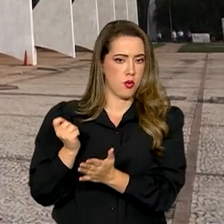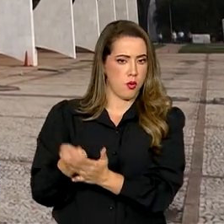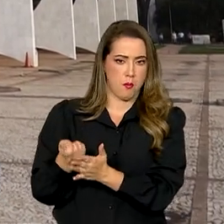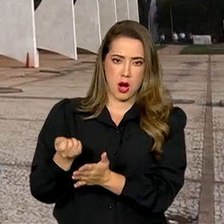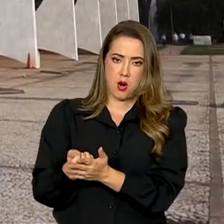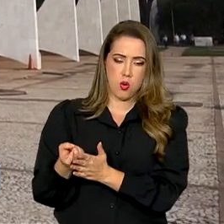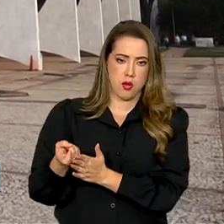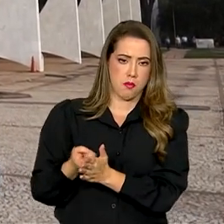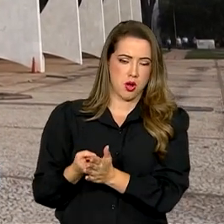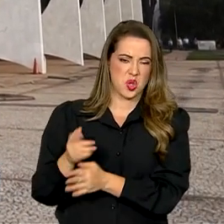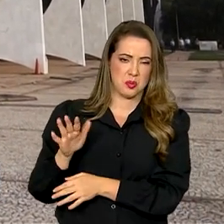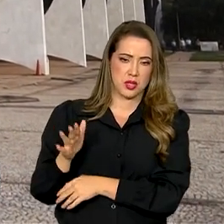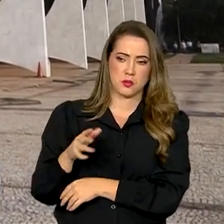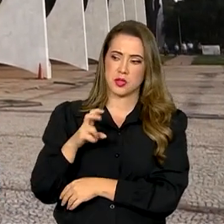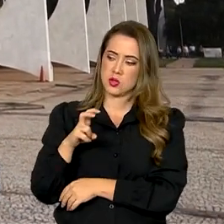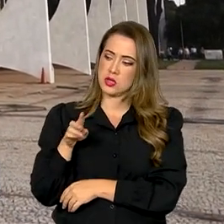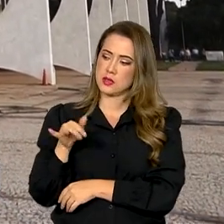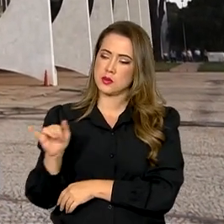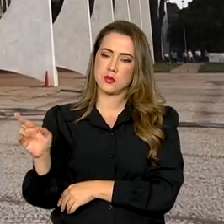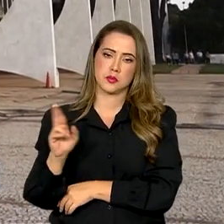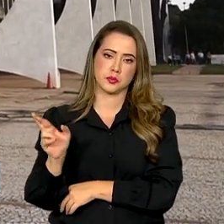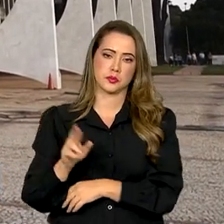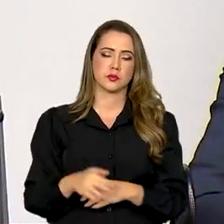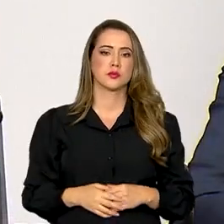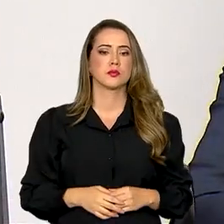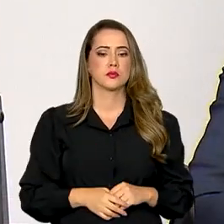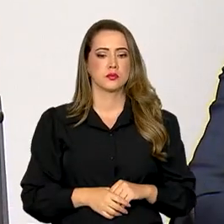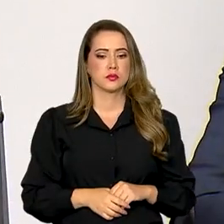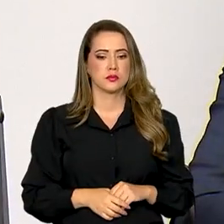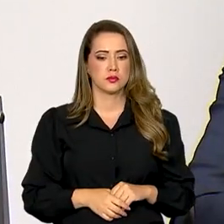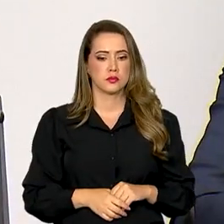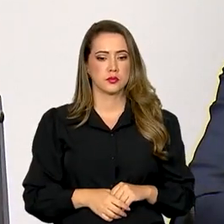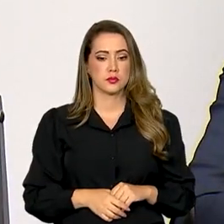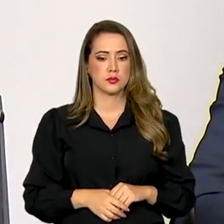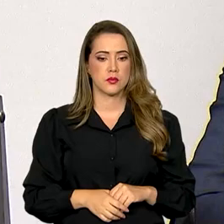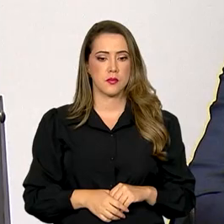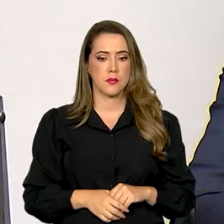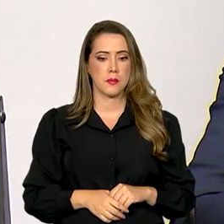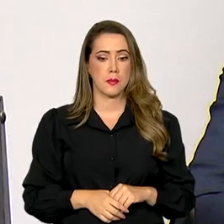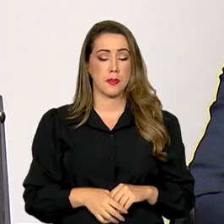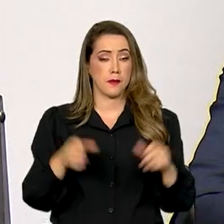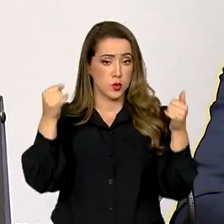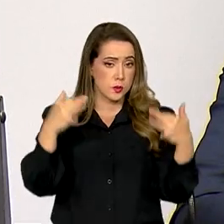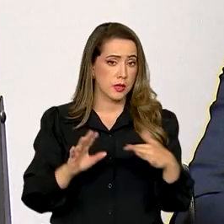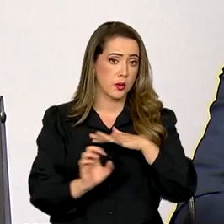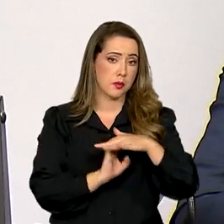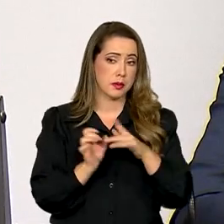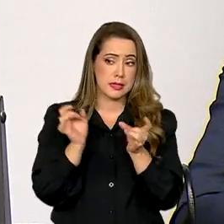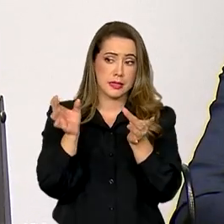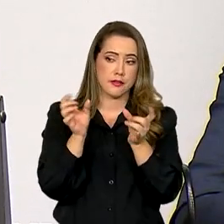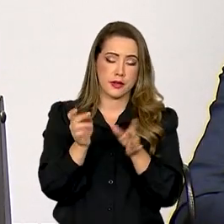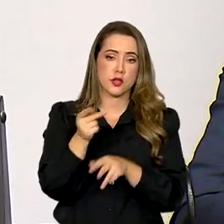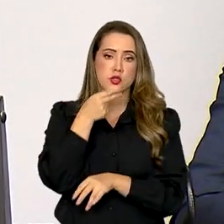tributos no valor de 5 bilhões de reais. Eu estou falando de uma empresa que vende cigarro.